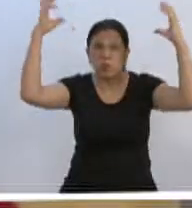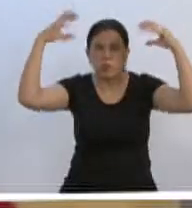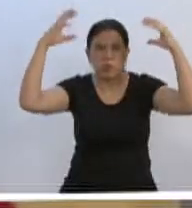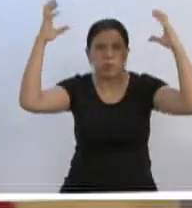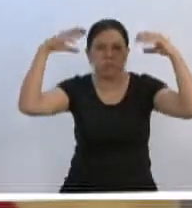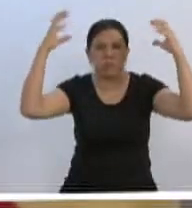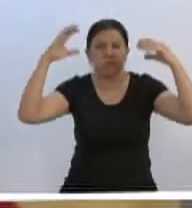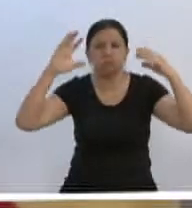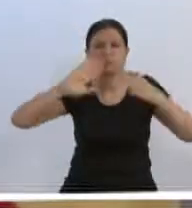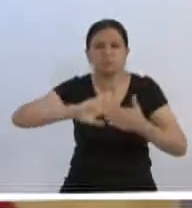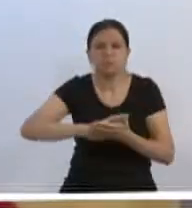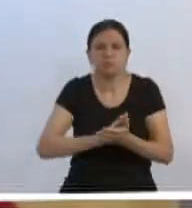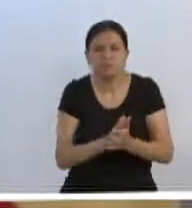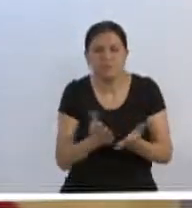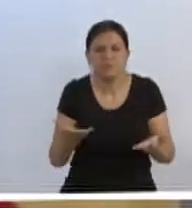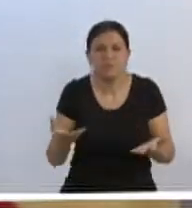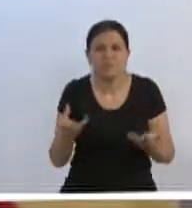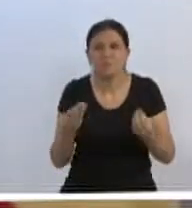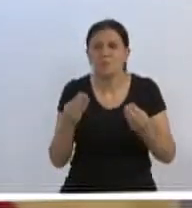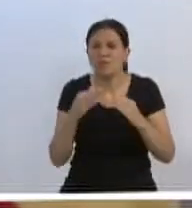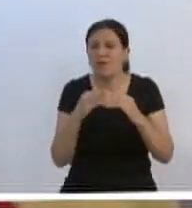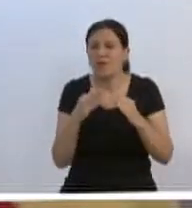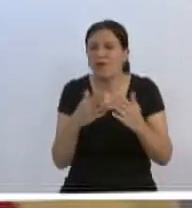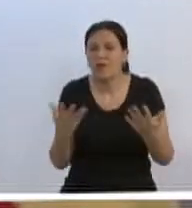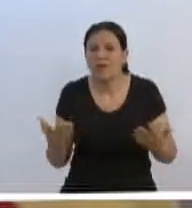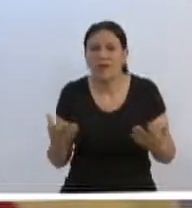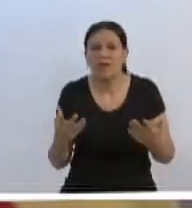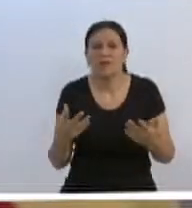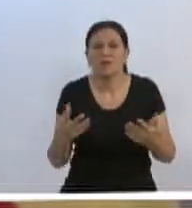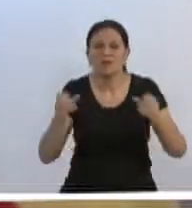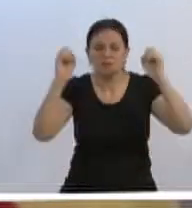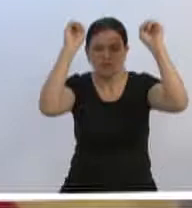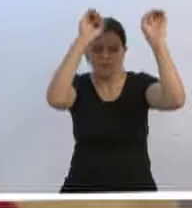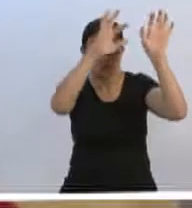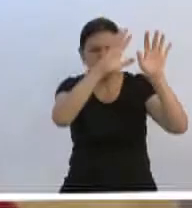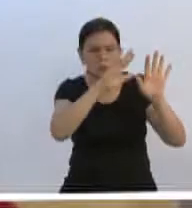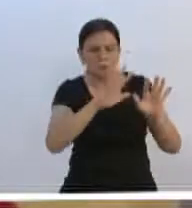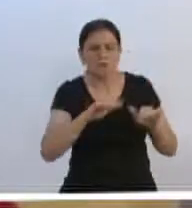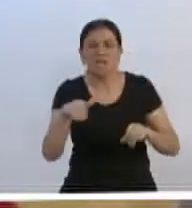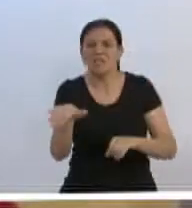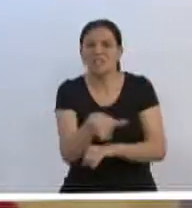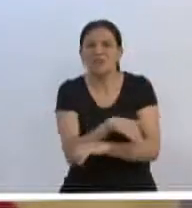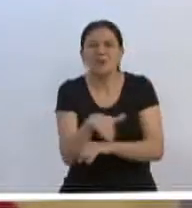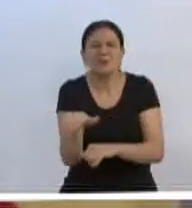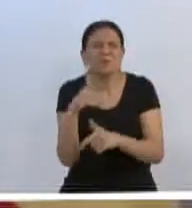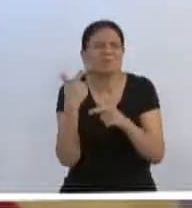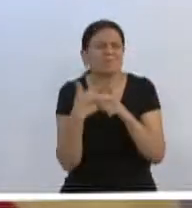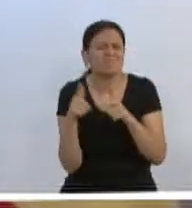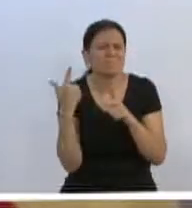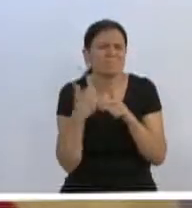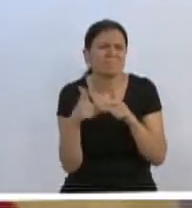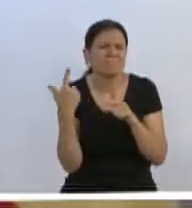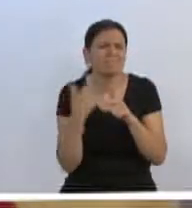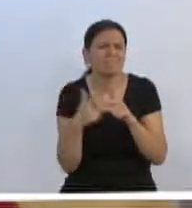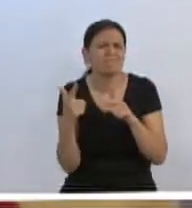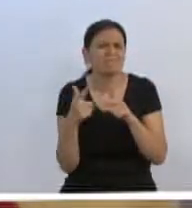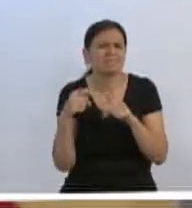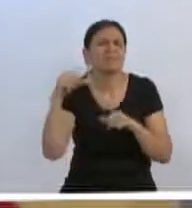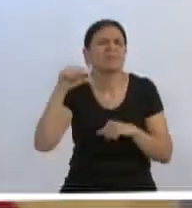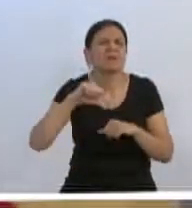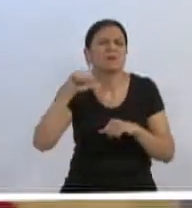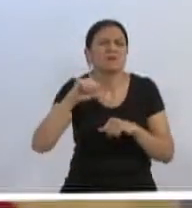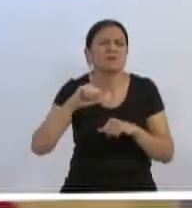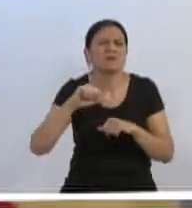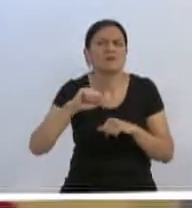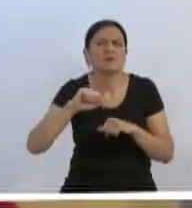diversas comunidades, tivemos casas destelhadas, alagadas, deslizamentos, ruas detonadas, problemas diversos, e para piorar, enfrentamos